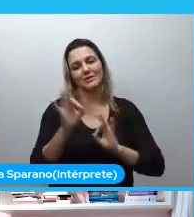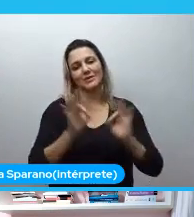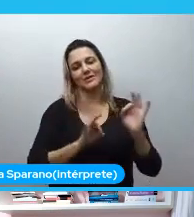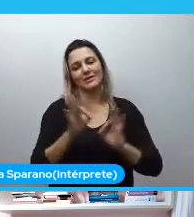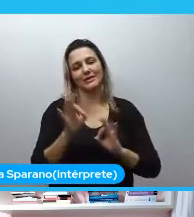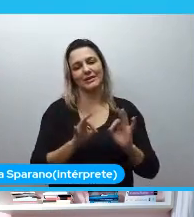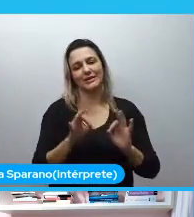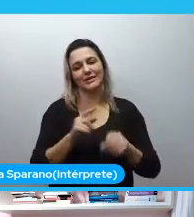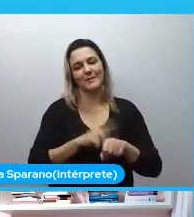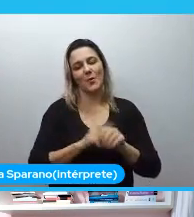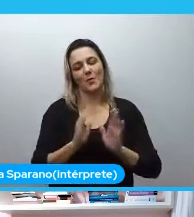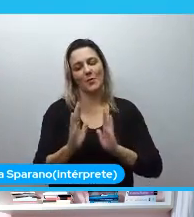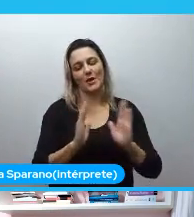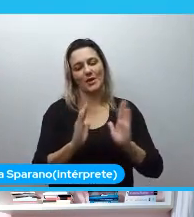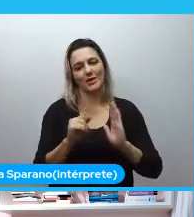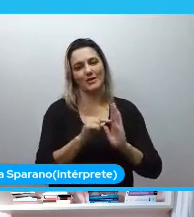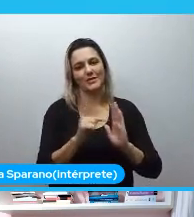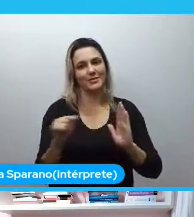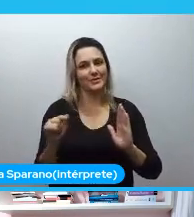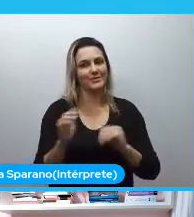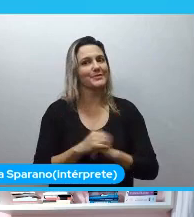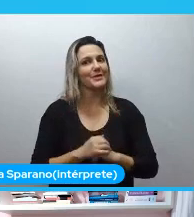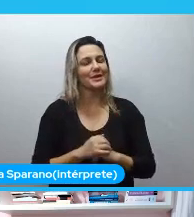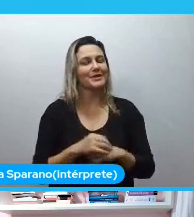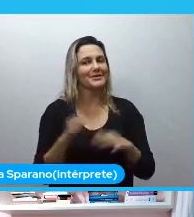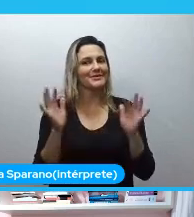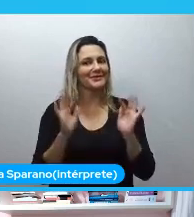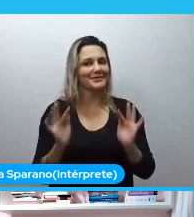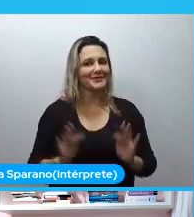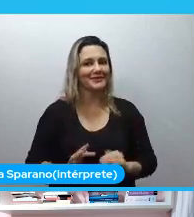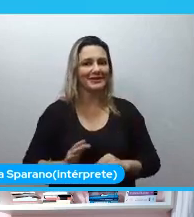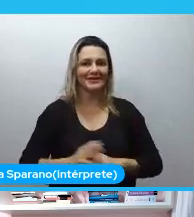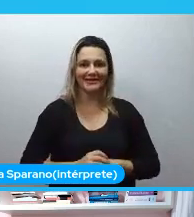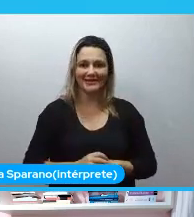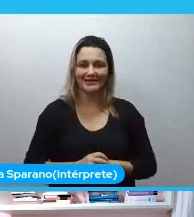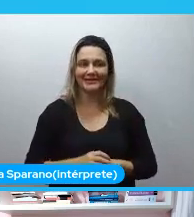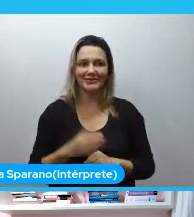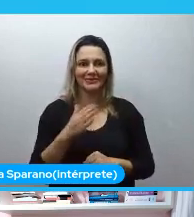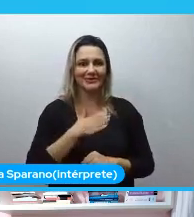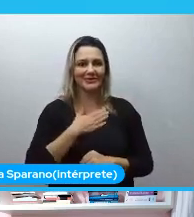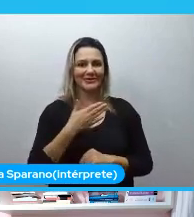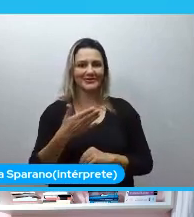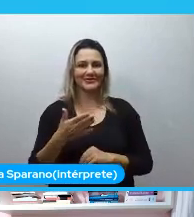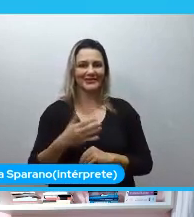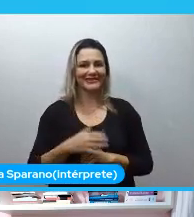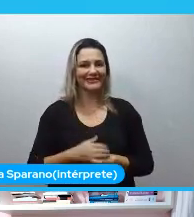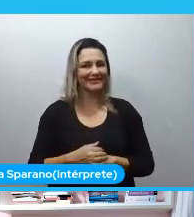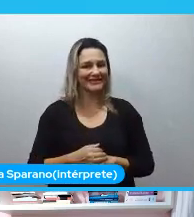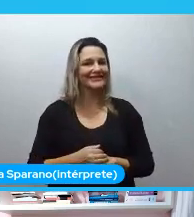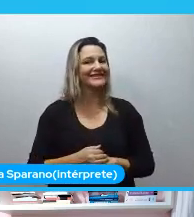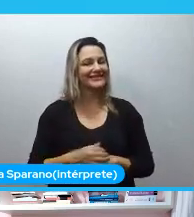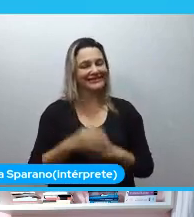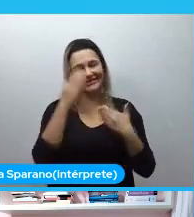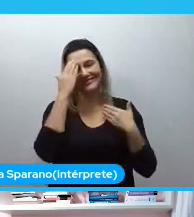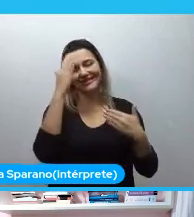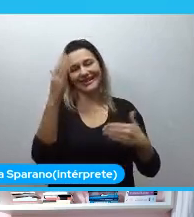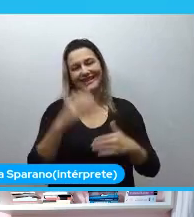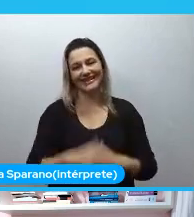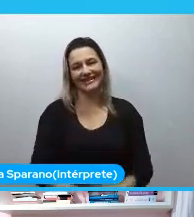espaço. Vocês já têm noção do quanto eu fiquei feliz. O quanto me pegou muito de surpresa. Então, muito obrigada.